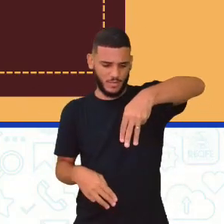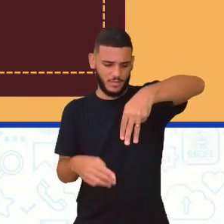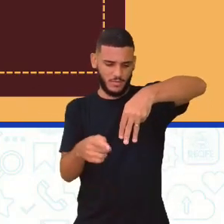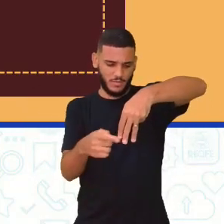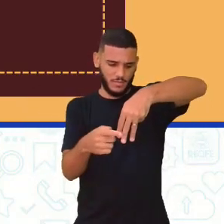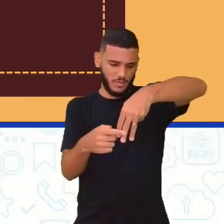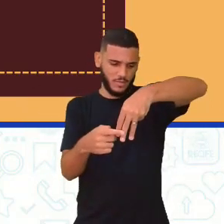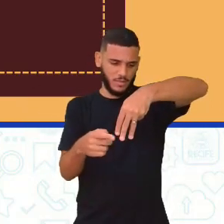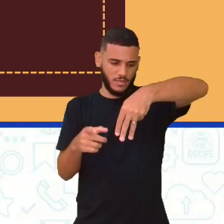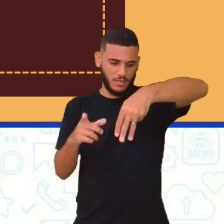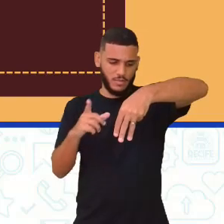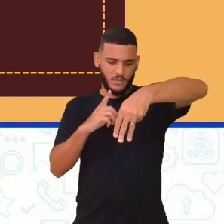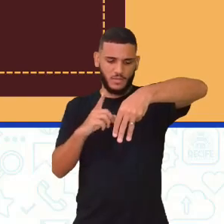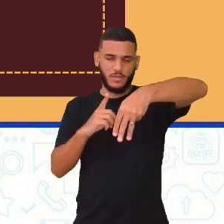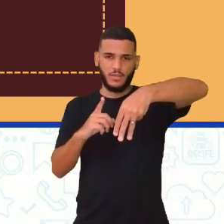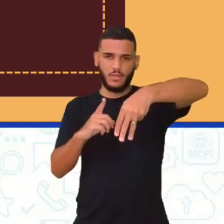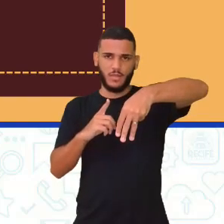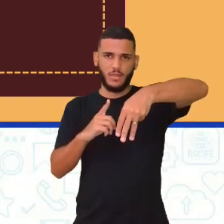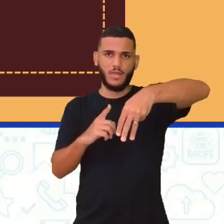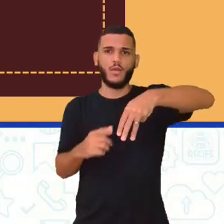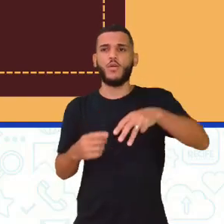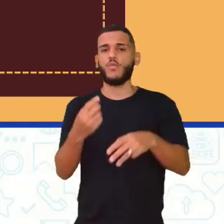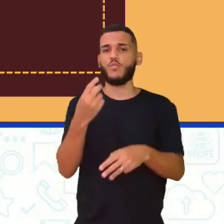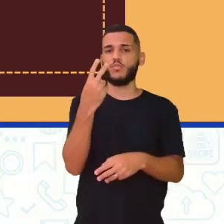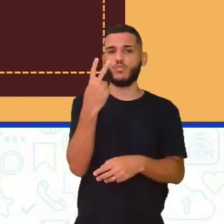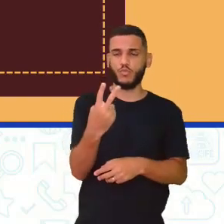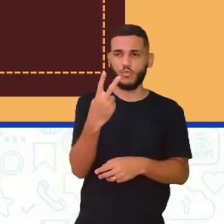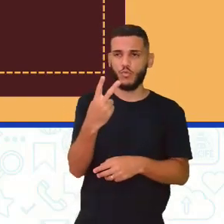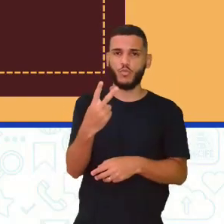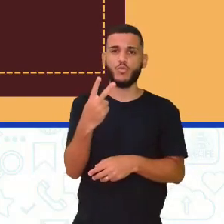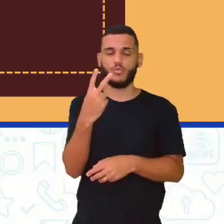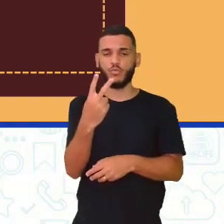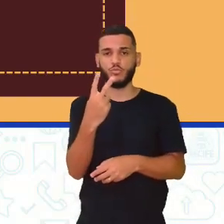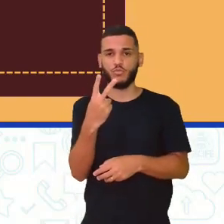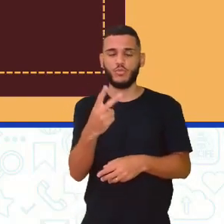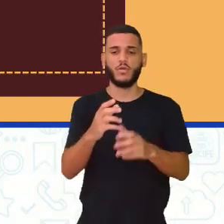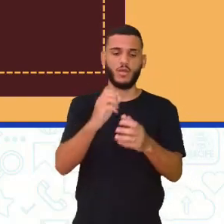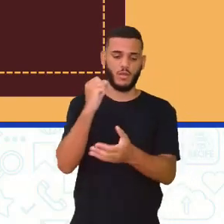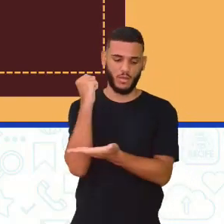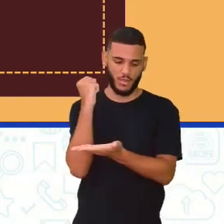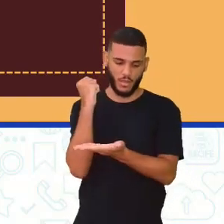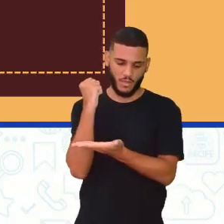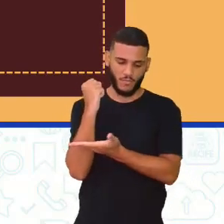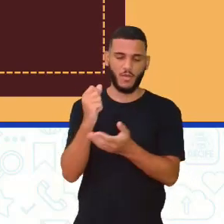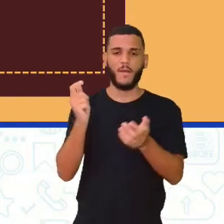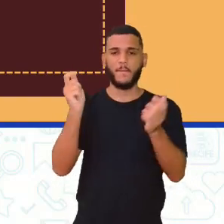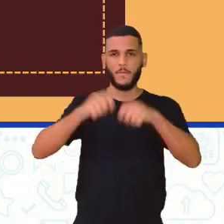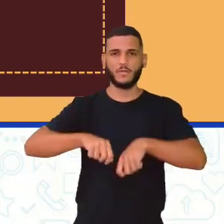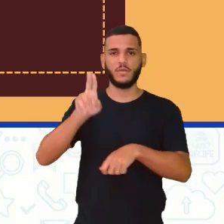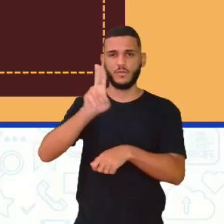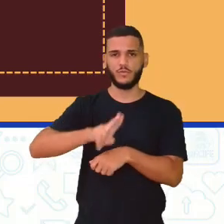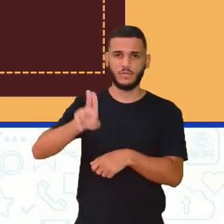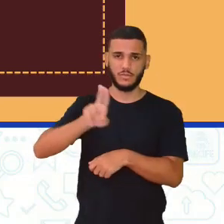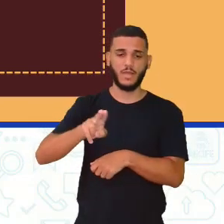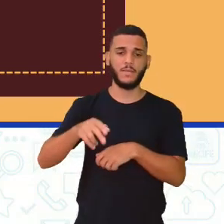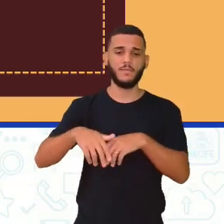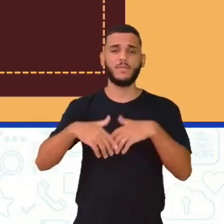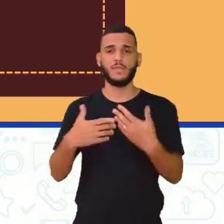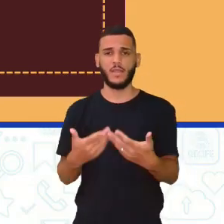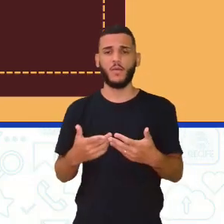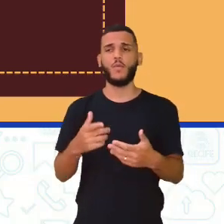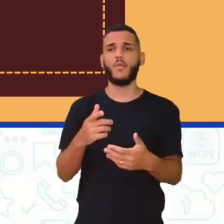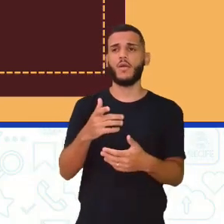duas garrafas pets, né? Então, veja, o material aí que a gente pode reutilizar. E aí, quando ele queima, o